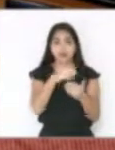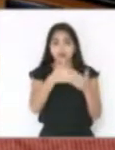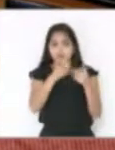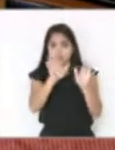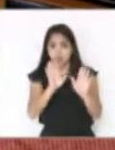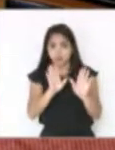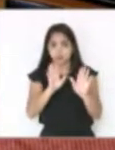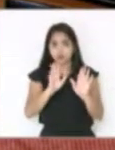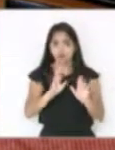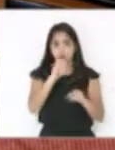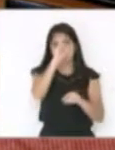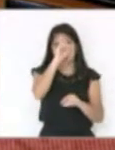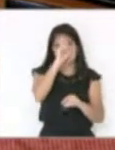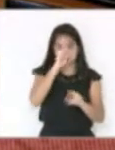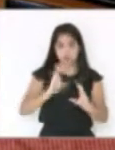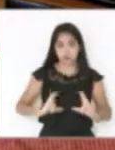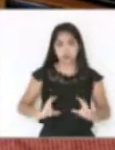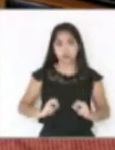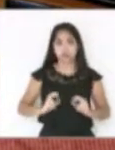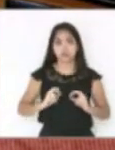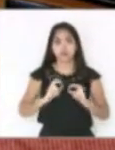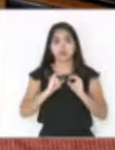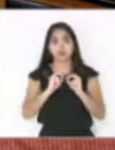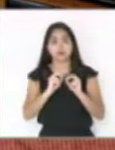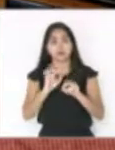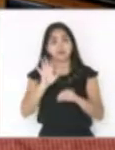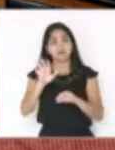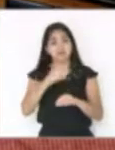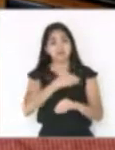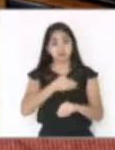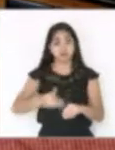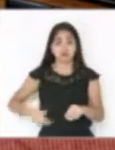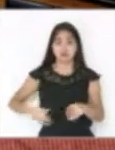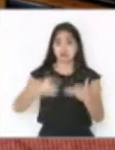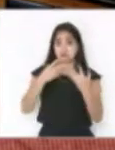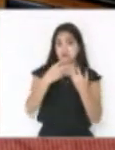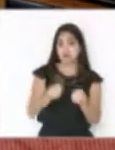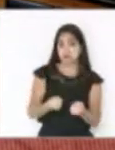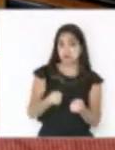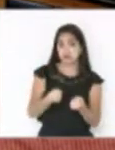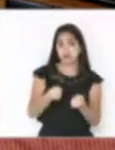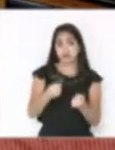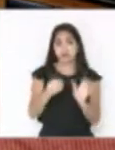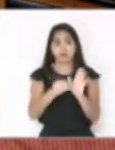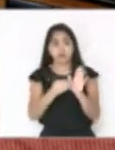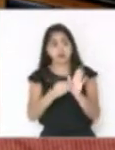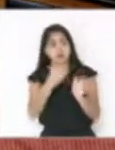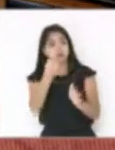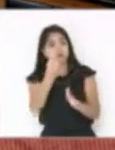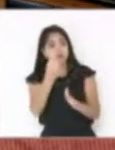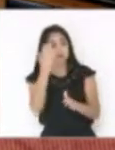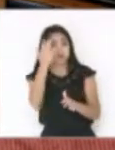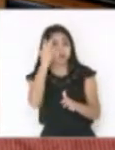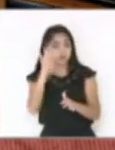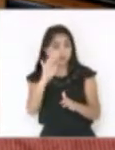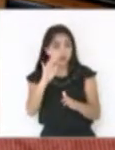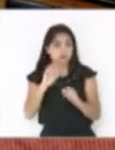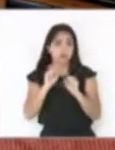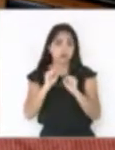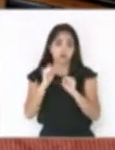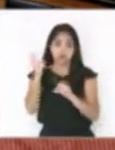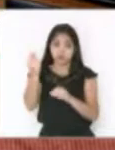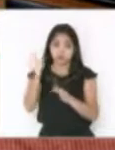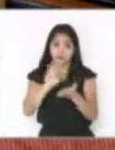extremo Oeste que está pronto e o governo não abre, não sei por que falta de recursos, mas então poderia pegar esses